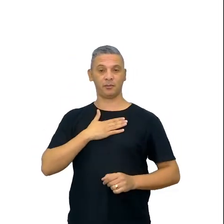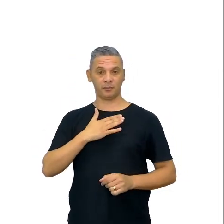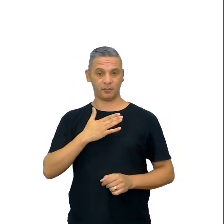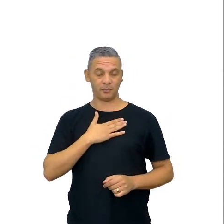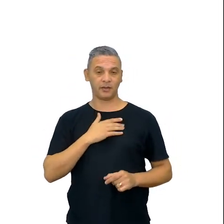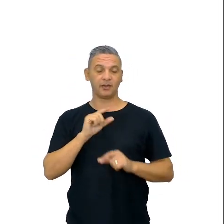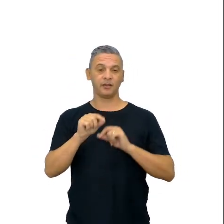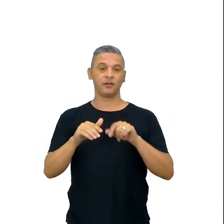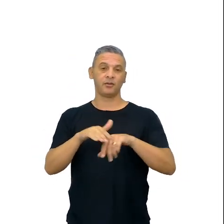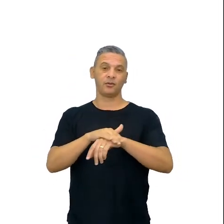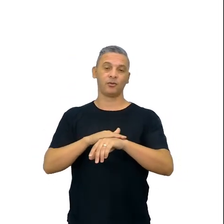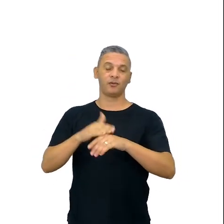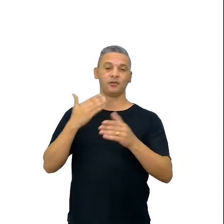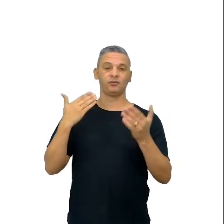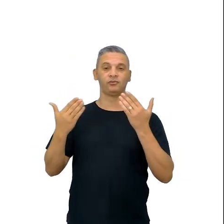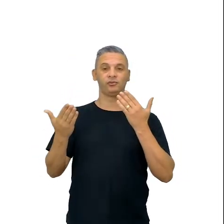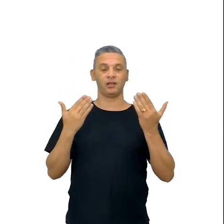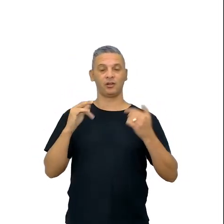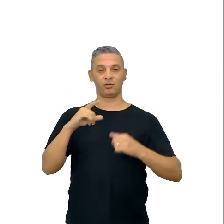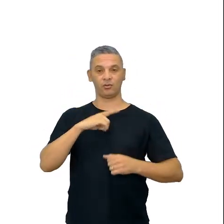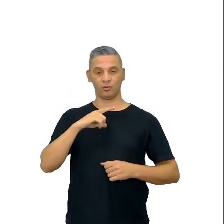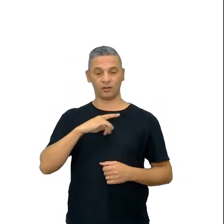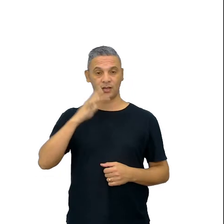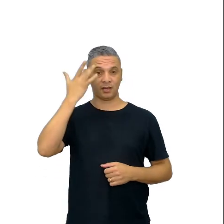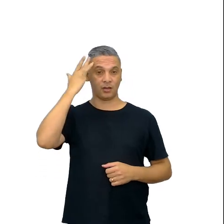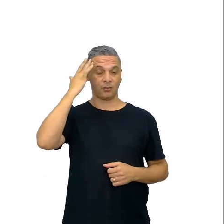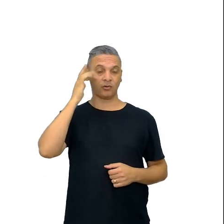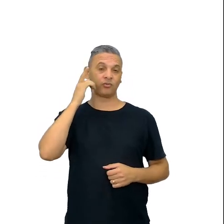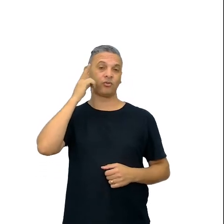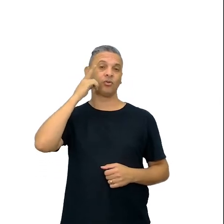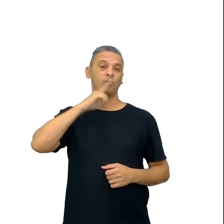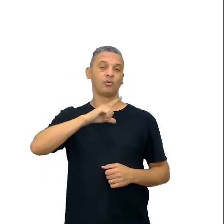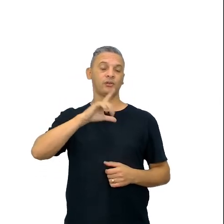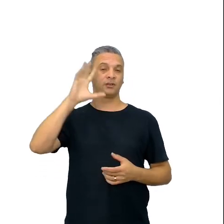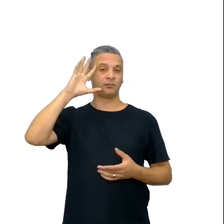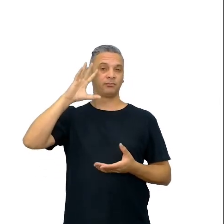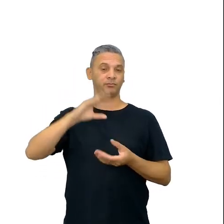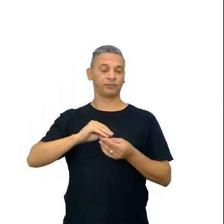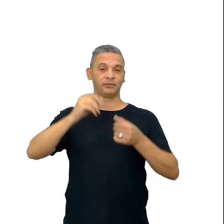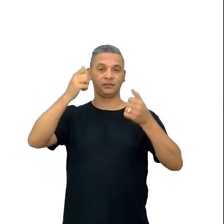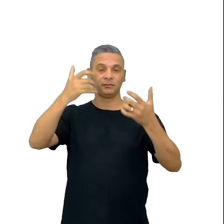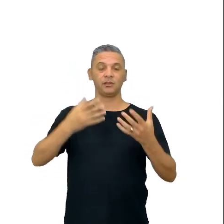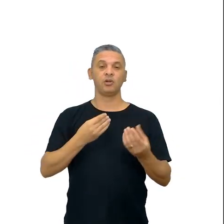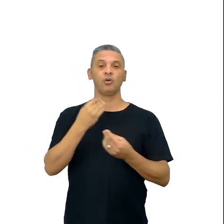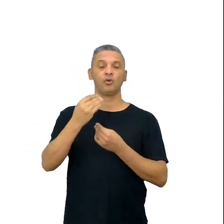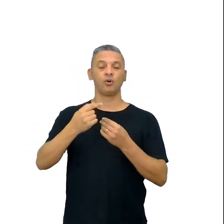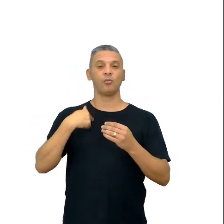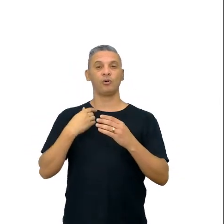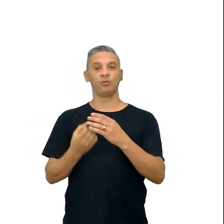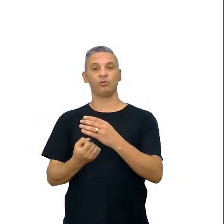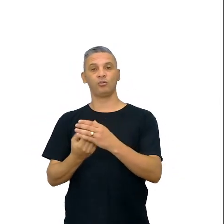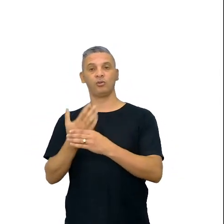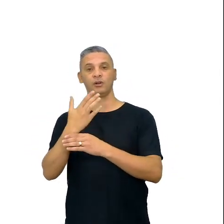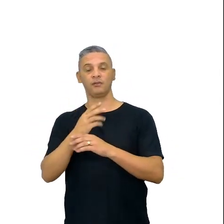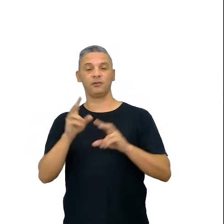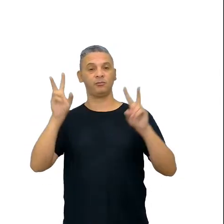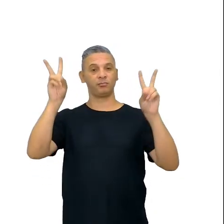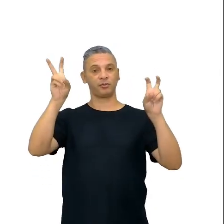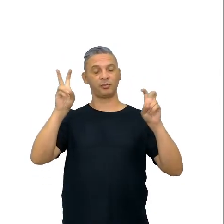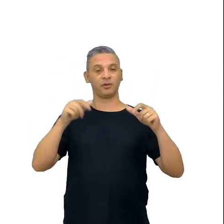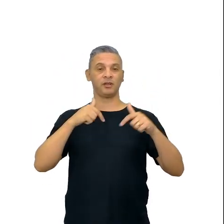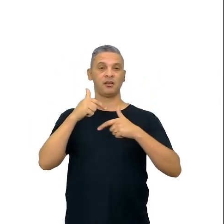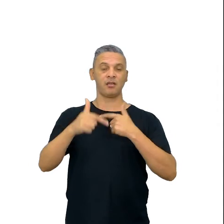esse hábito de fazer esse diálogo, e aí eu acho que eu vou conseguir contar um pouquinho de como eu desenvolvo esse tipo de ação,